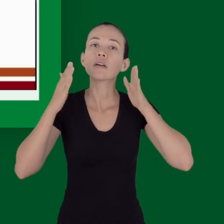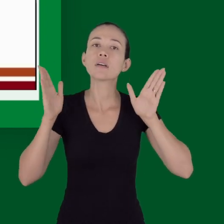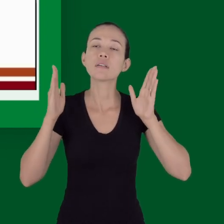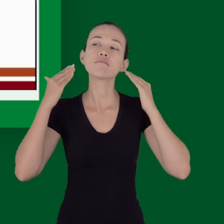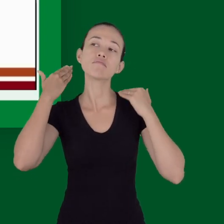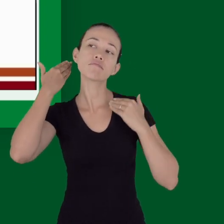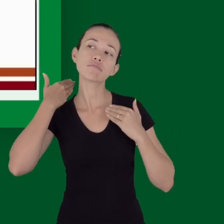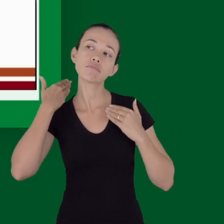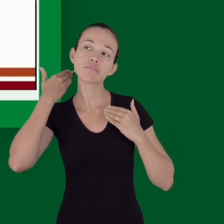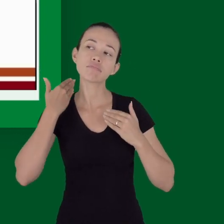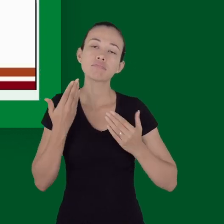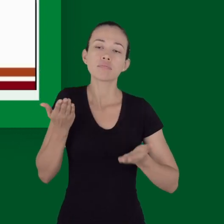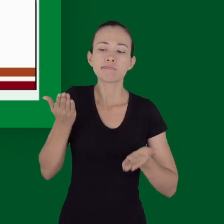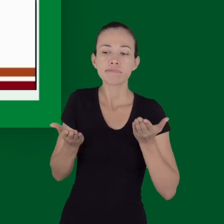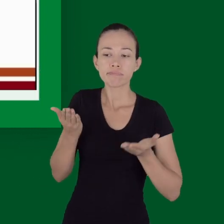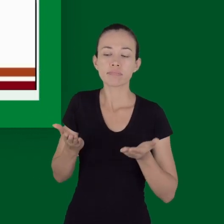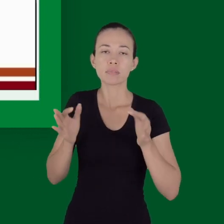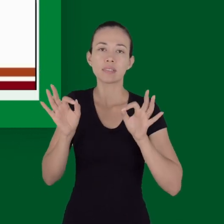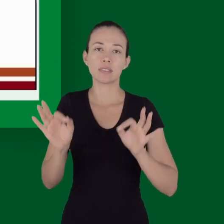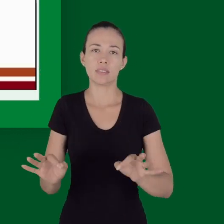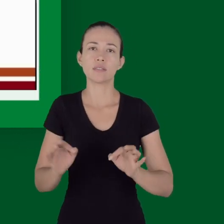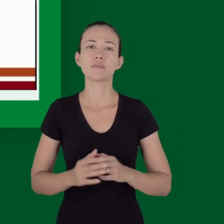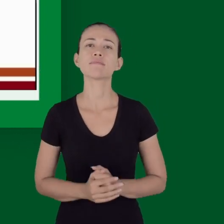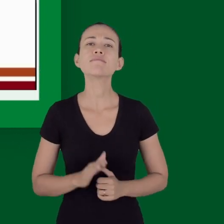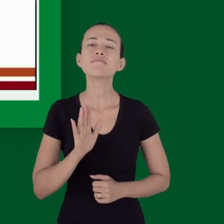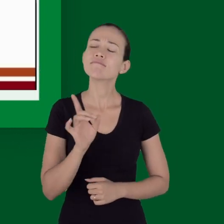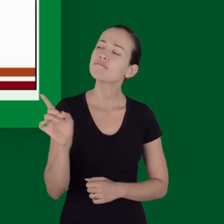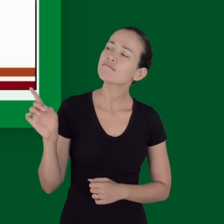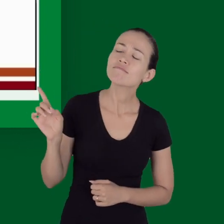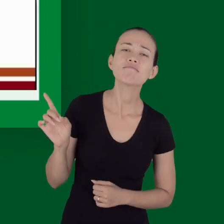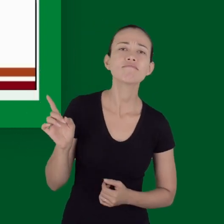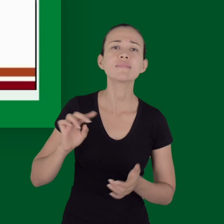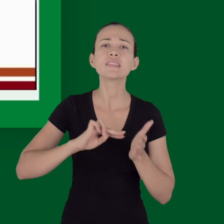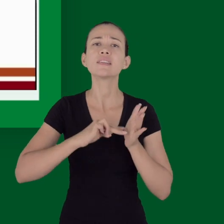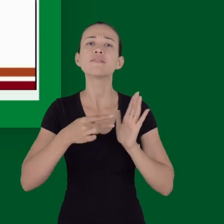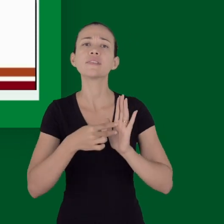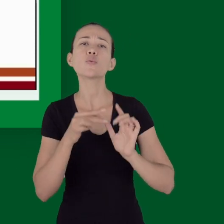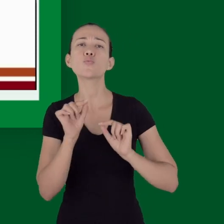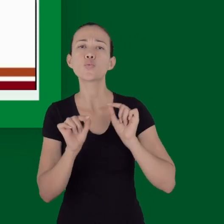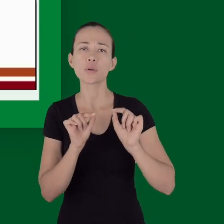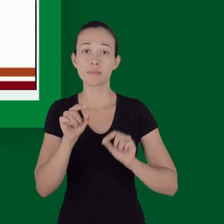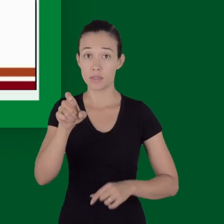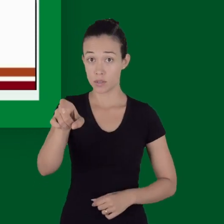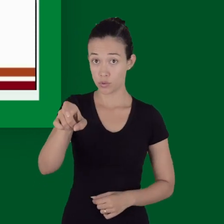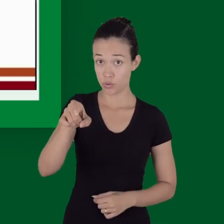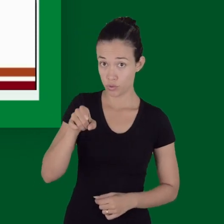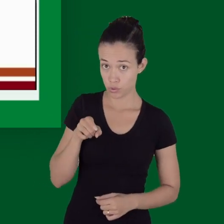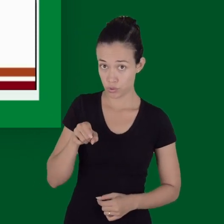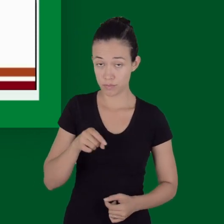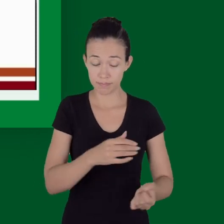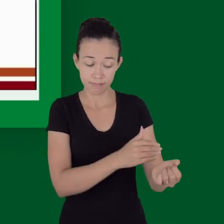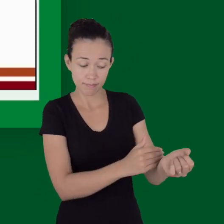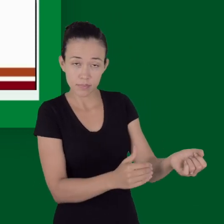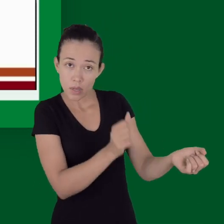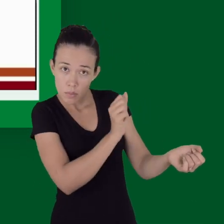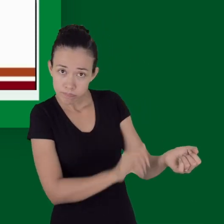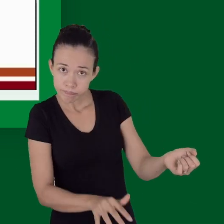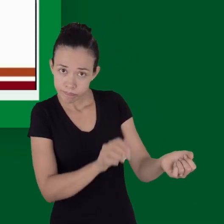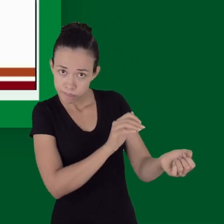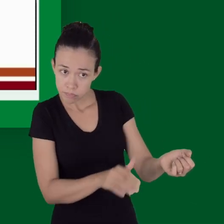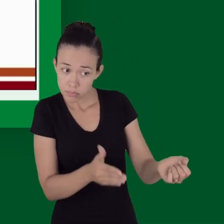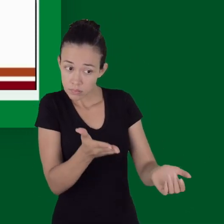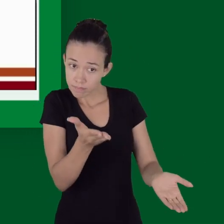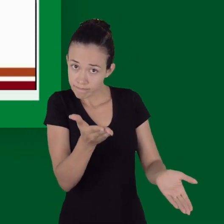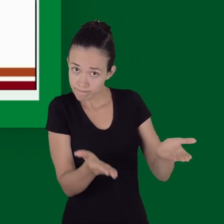e da abertura de vias aéreas. Então, só para revisar o que significa cada uma dessas letras do mnemônico, o X é o controle de sangramento